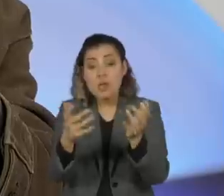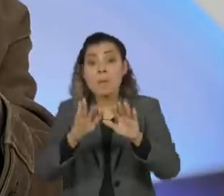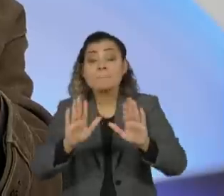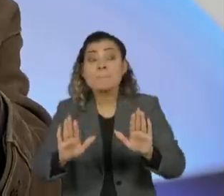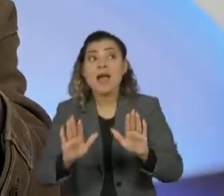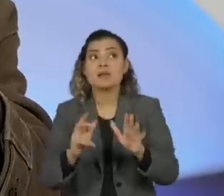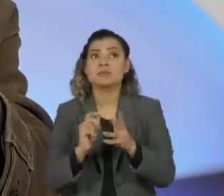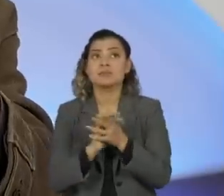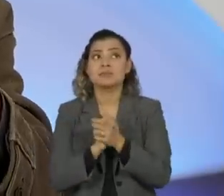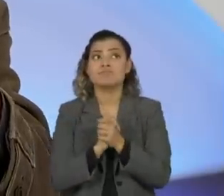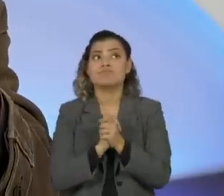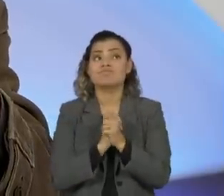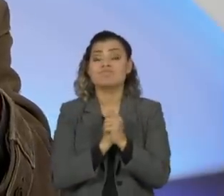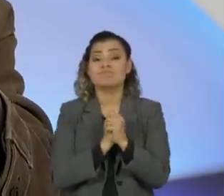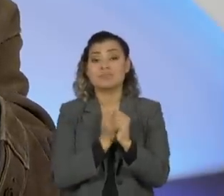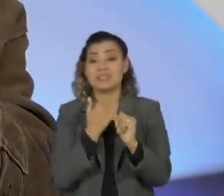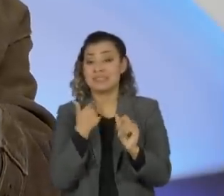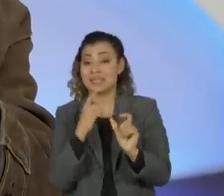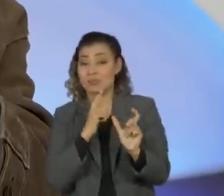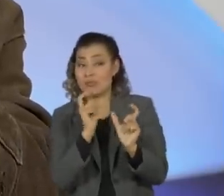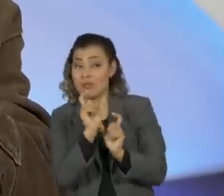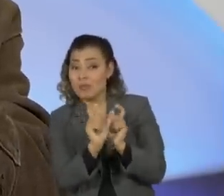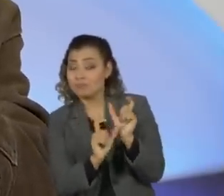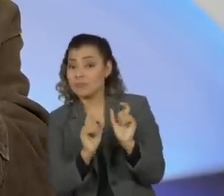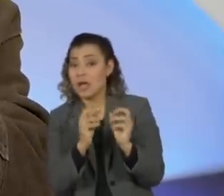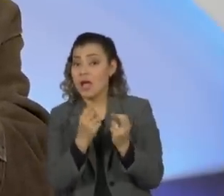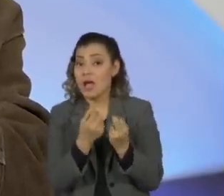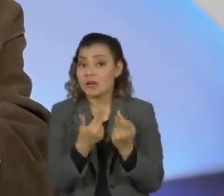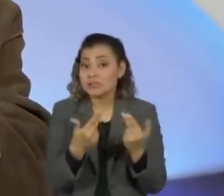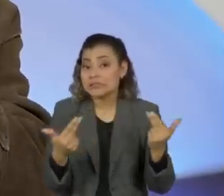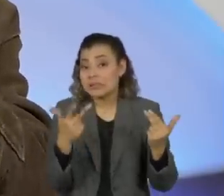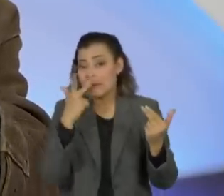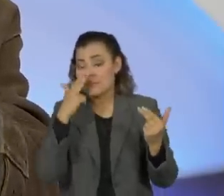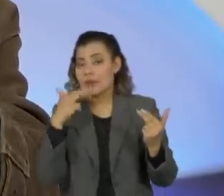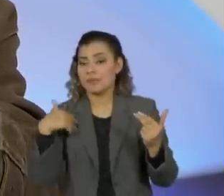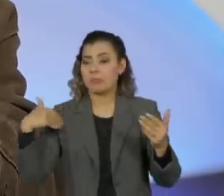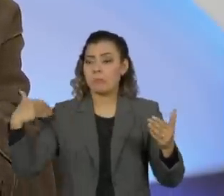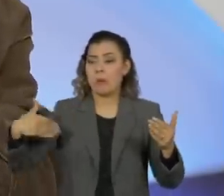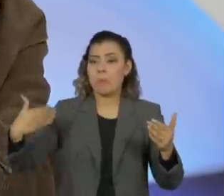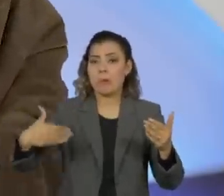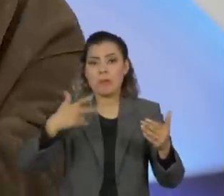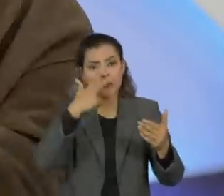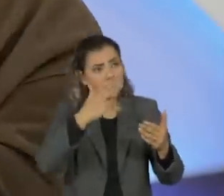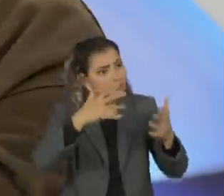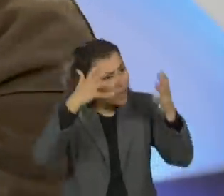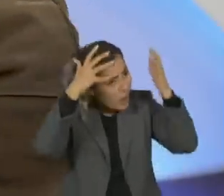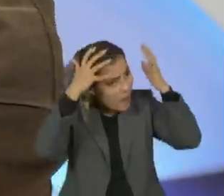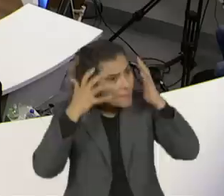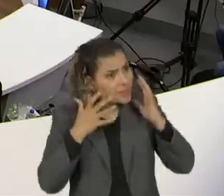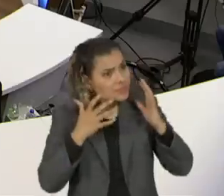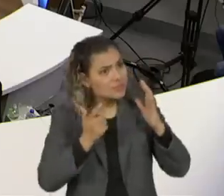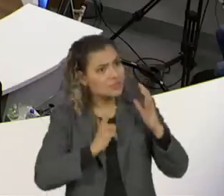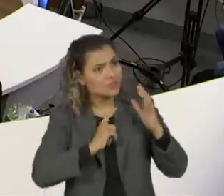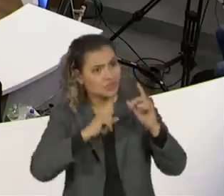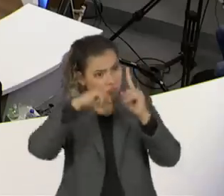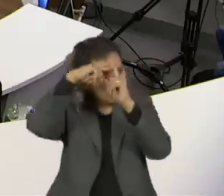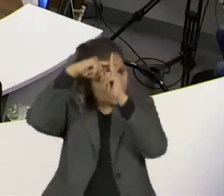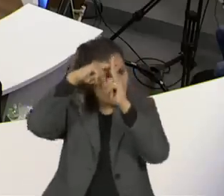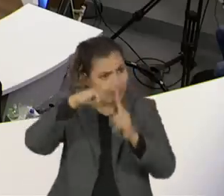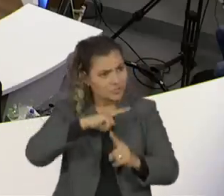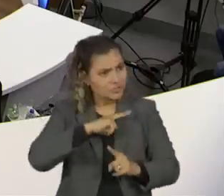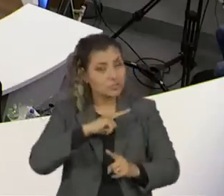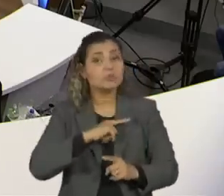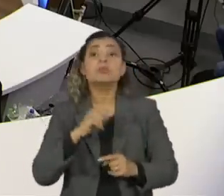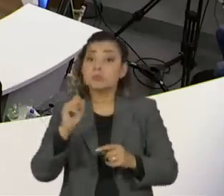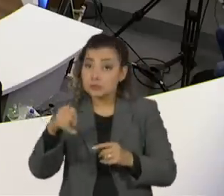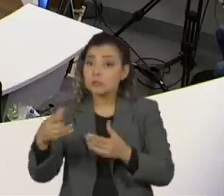determinadas medidas profilácticas que me foram surrupiadas a última hora. capacete, não foi? Com uma cruz vermelha aqui na frente? Eu recebi